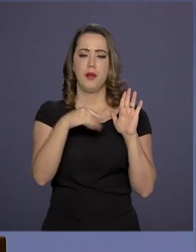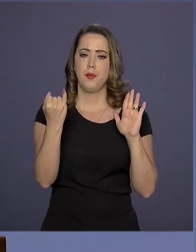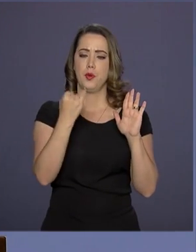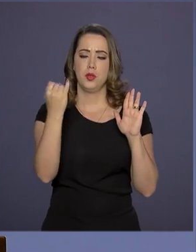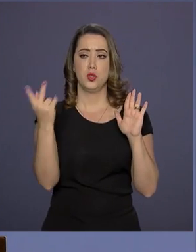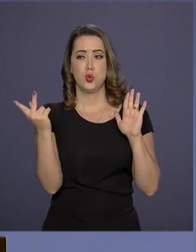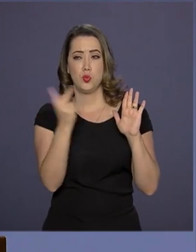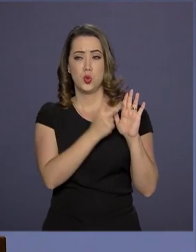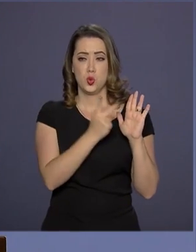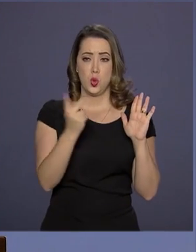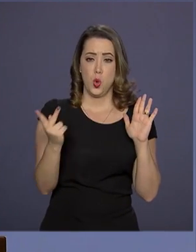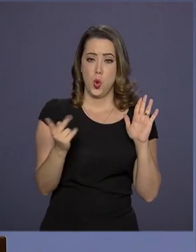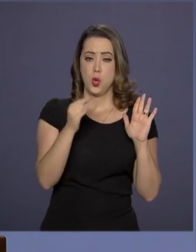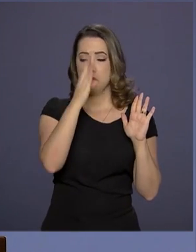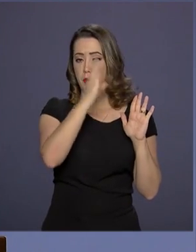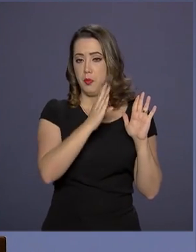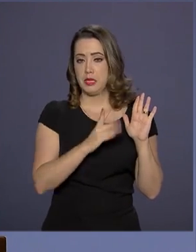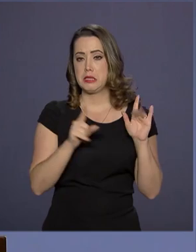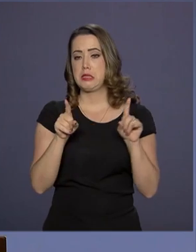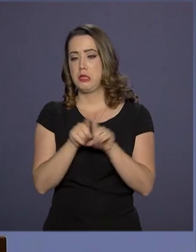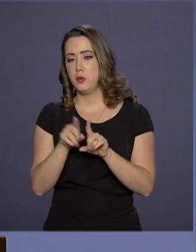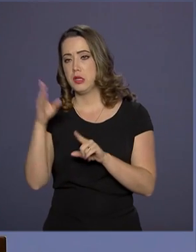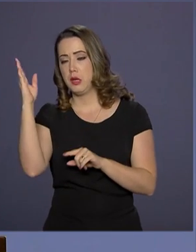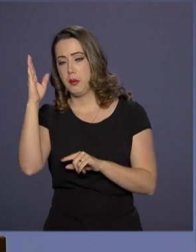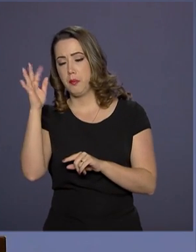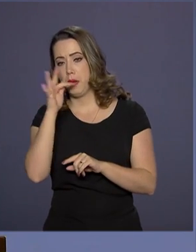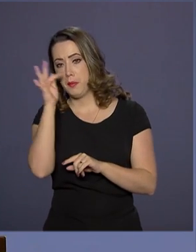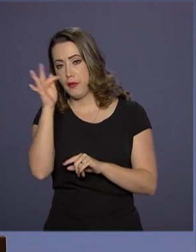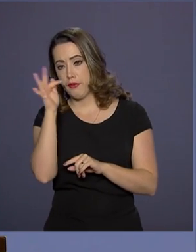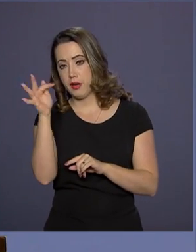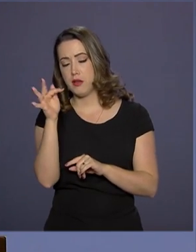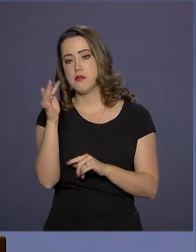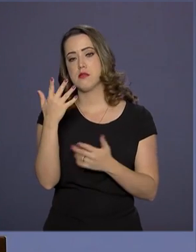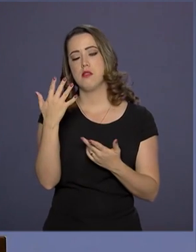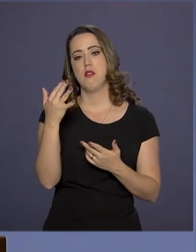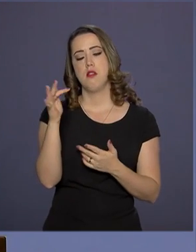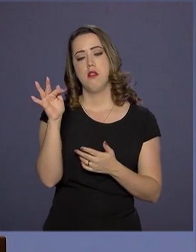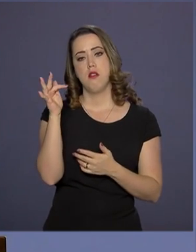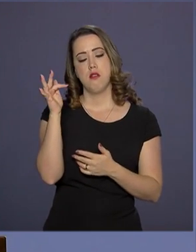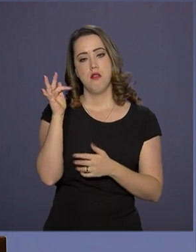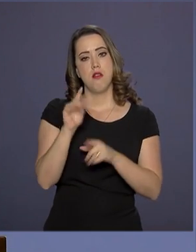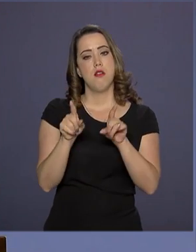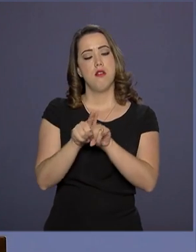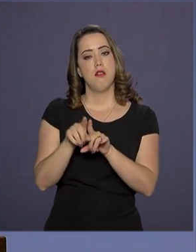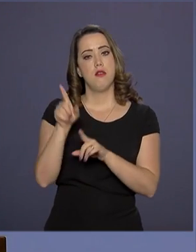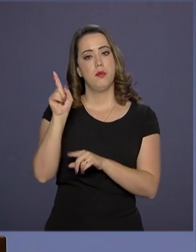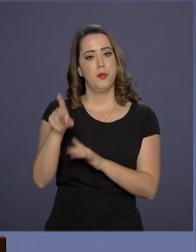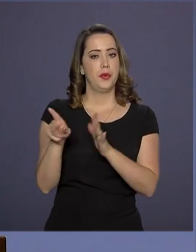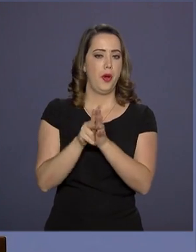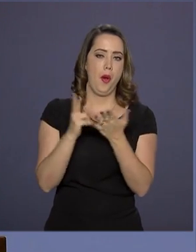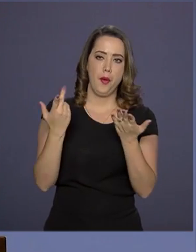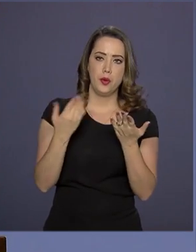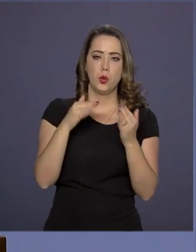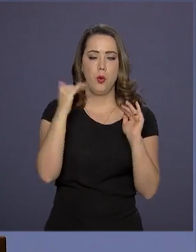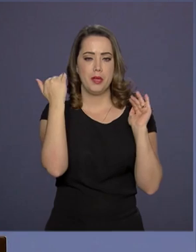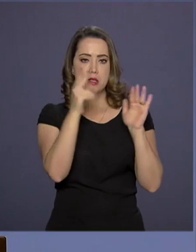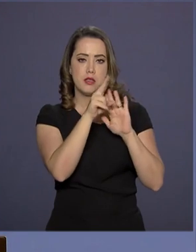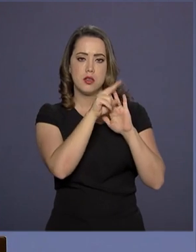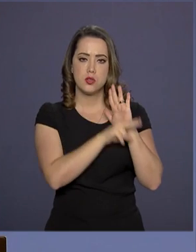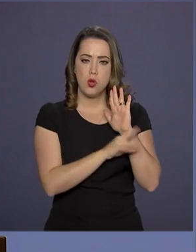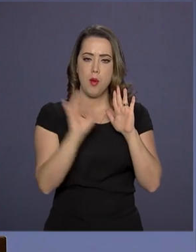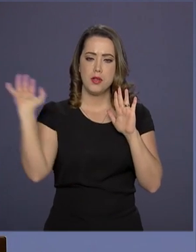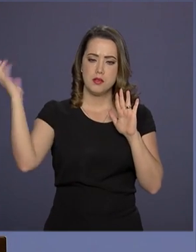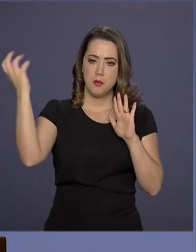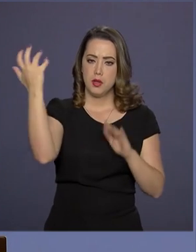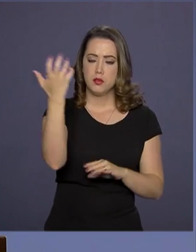lados, não só europeu, não só francês, mas também nosso, também brasileiro, e de respeito a padrões ambientais, respeito